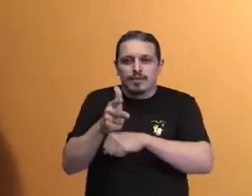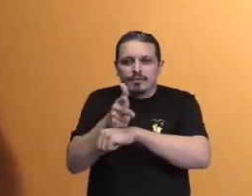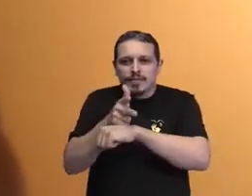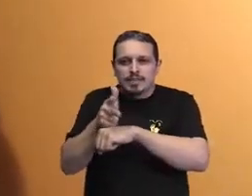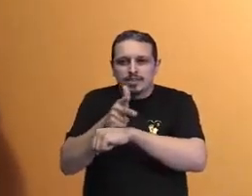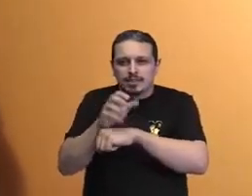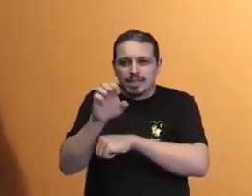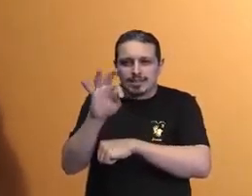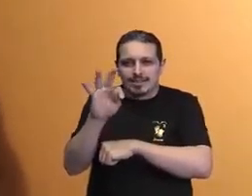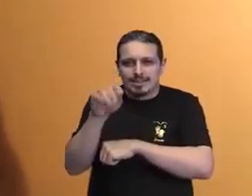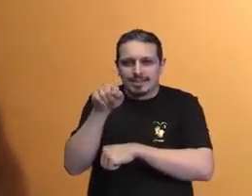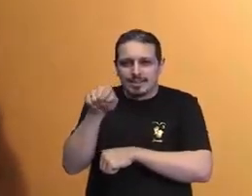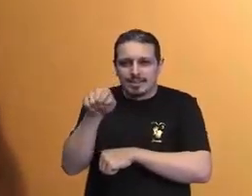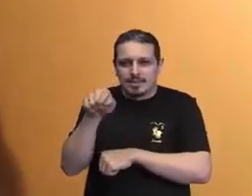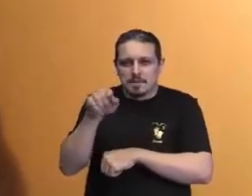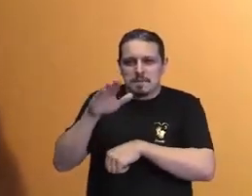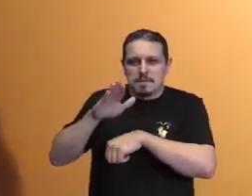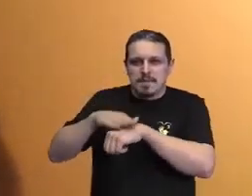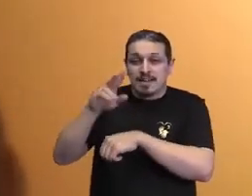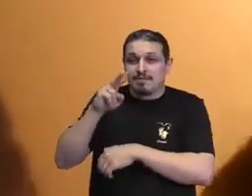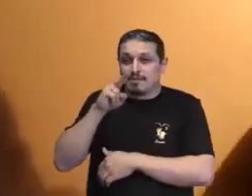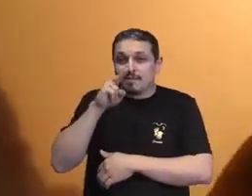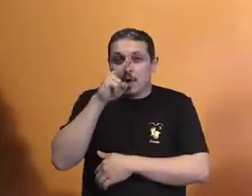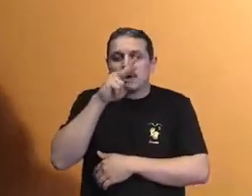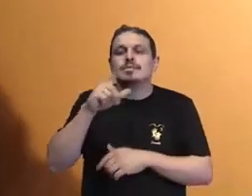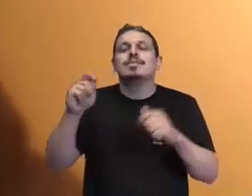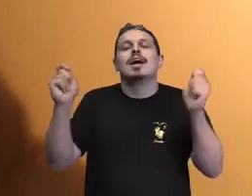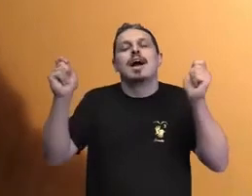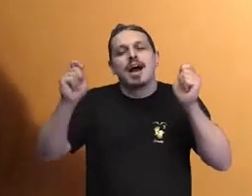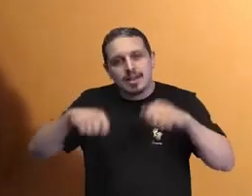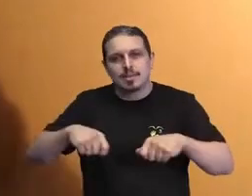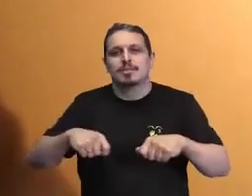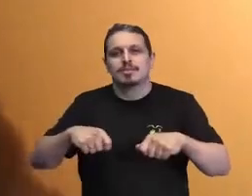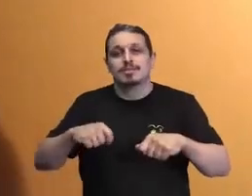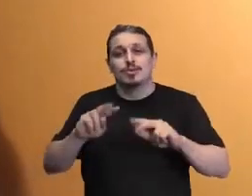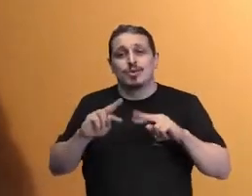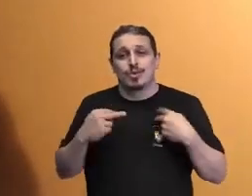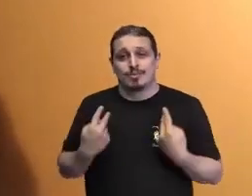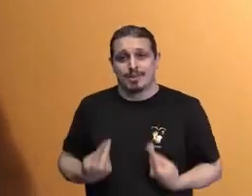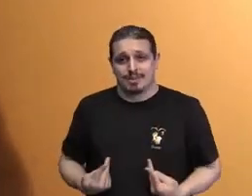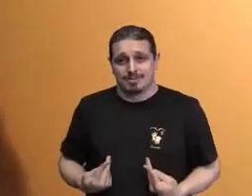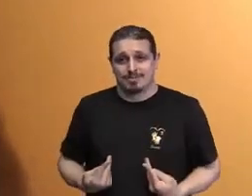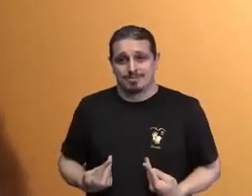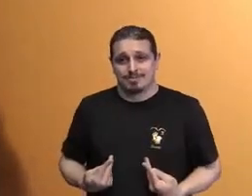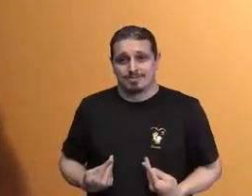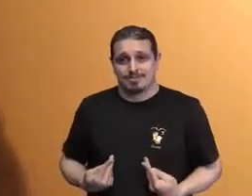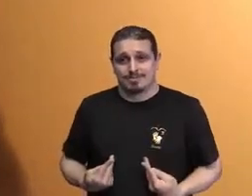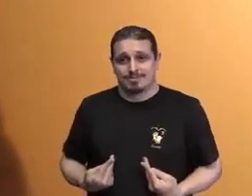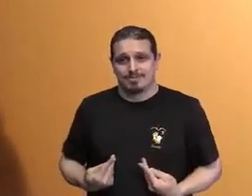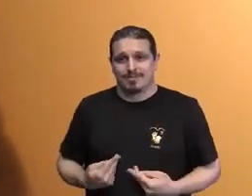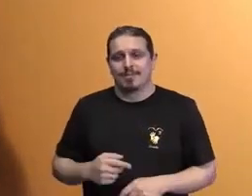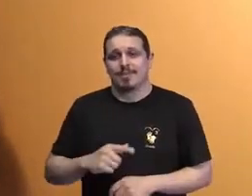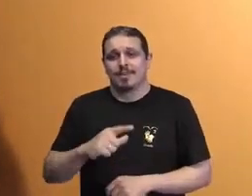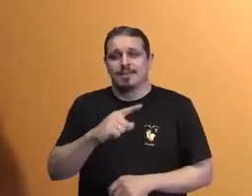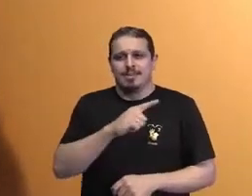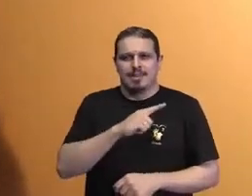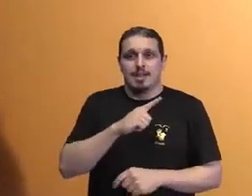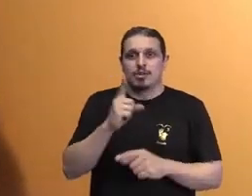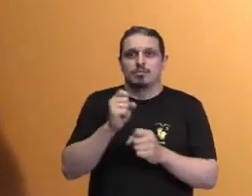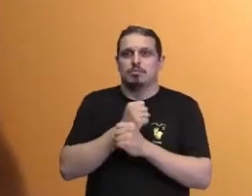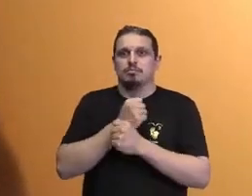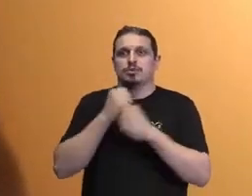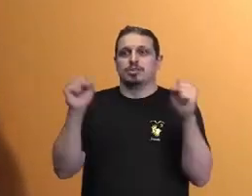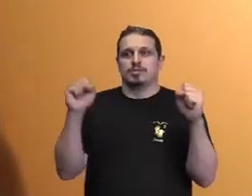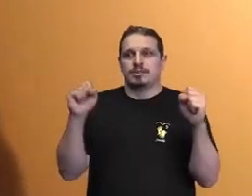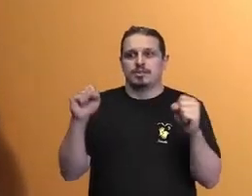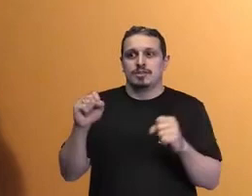é aquela que representa a capacidade humana de onde eu parti ao dizer que o impossível não é fato. Ele é só uma